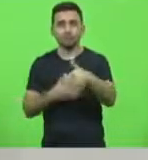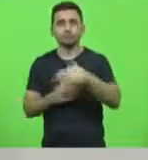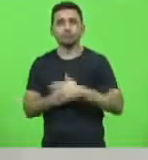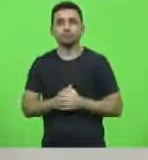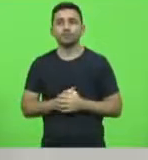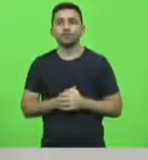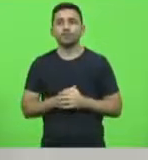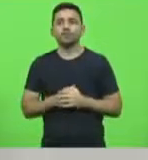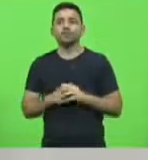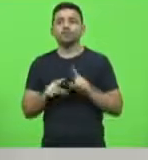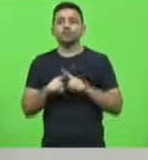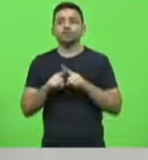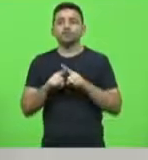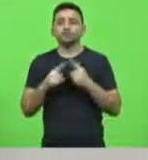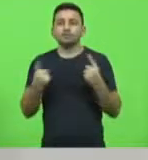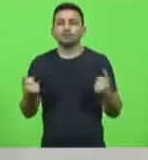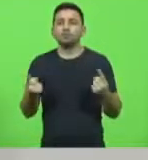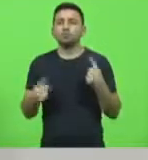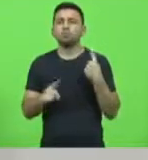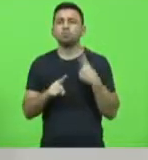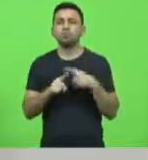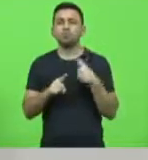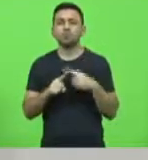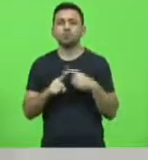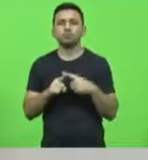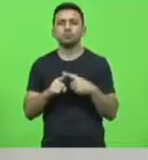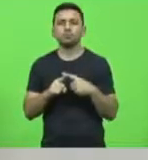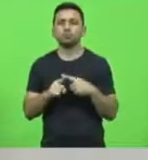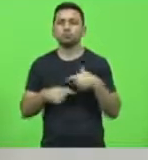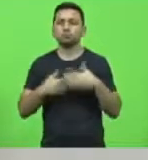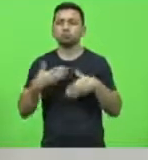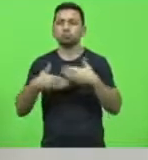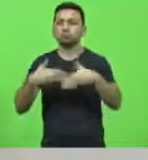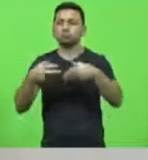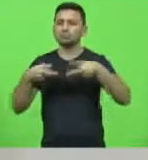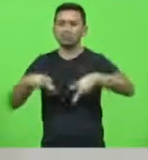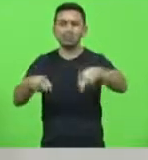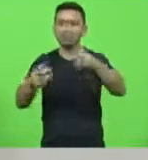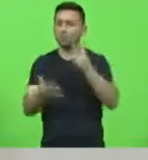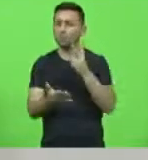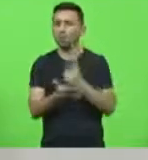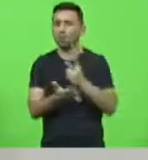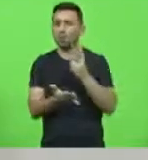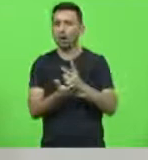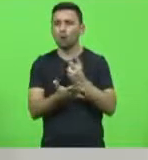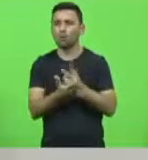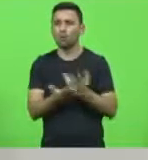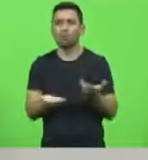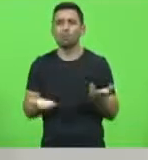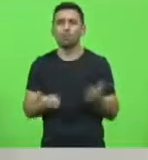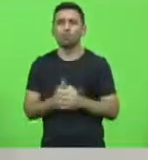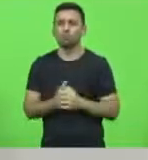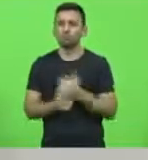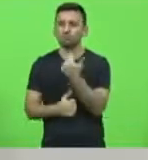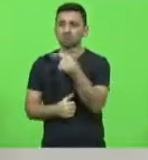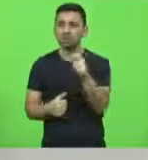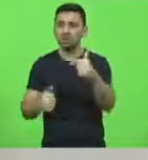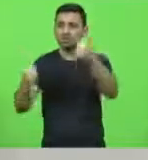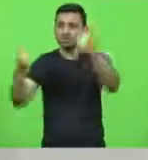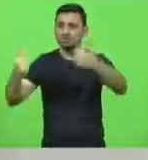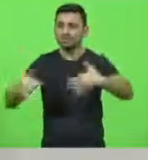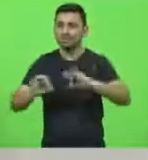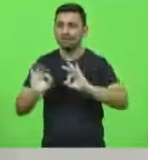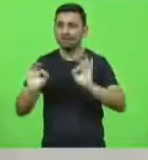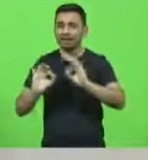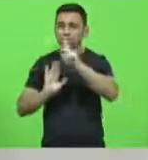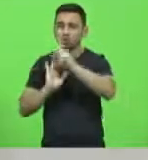Portanto, por qual motivo o procedimento é sempre esse? Não se instrui adequadamente o projeto